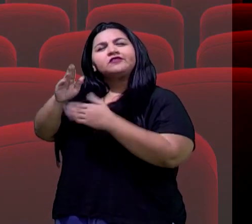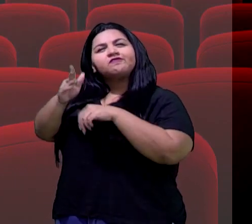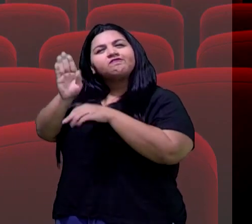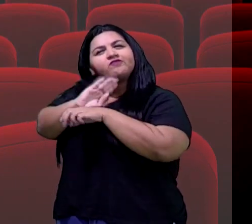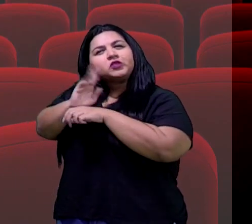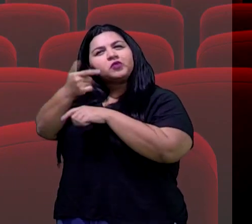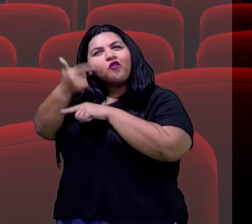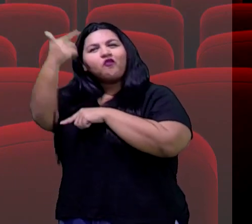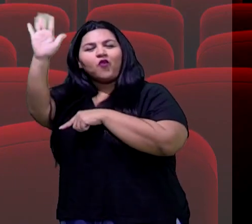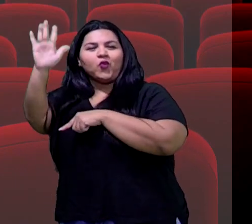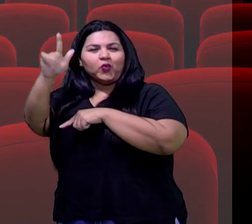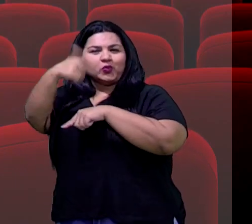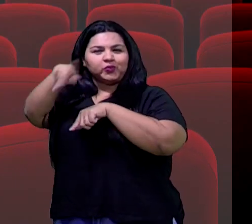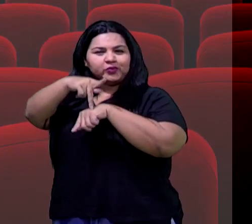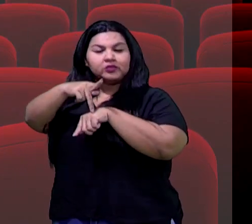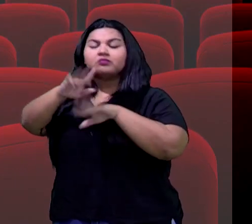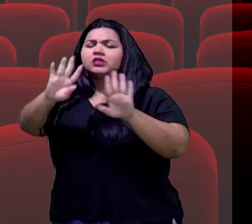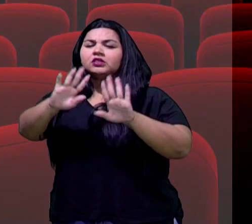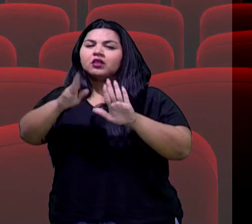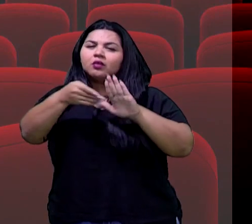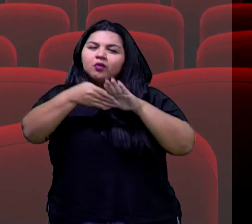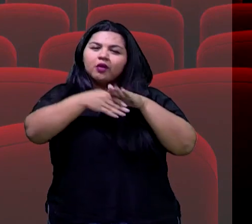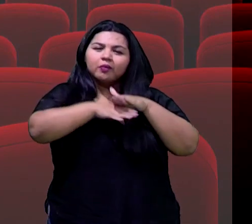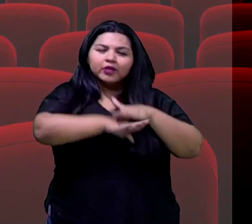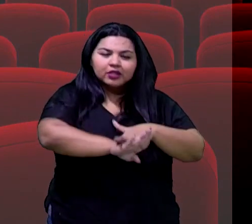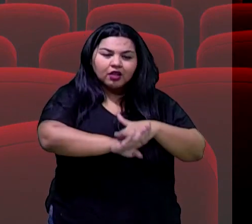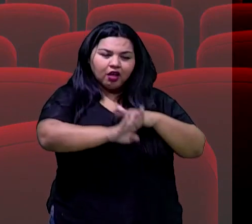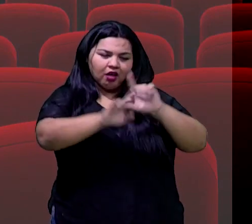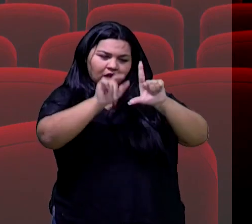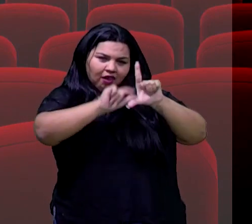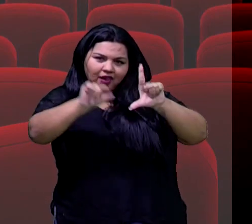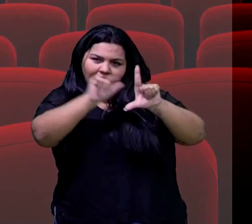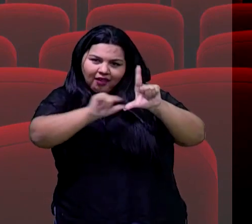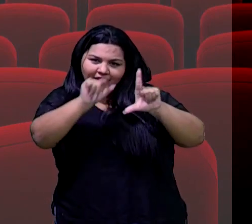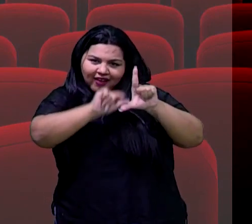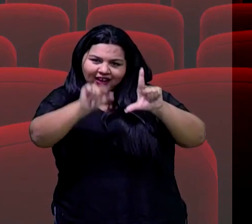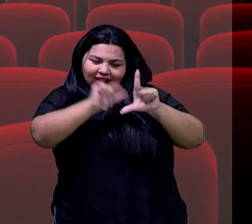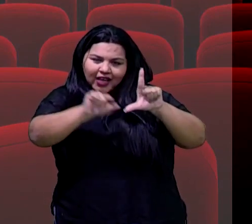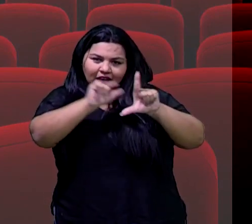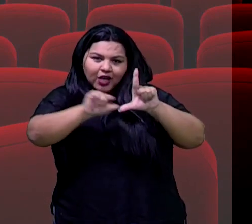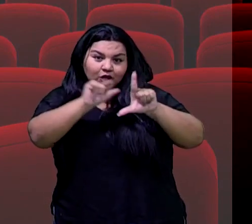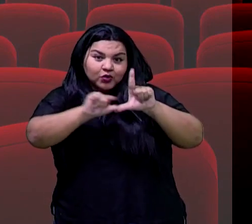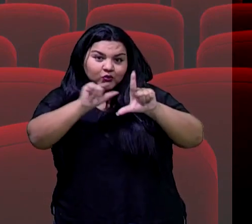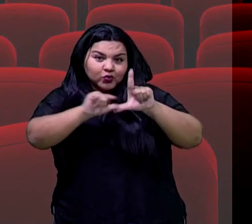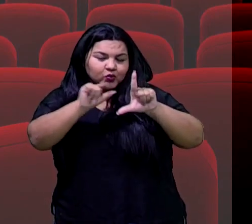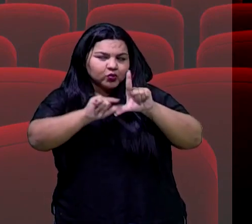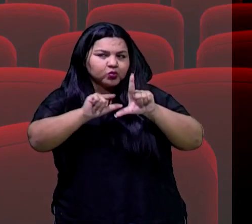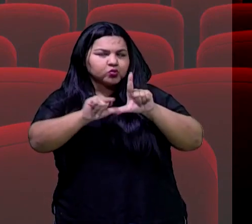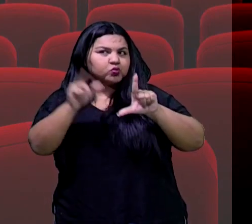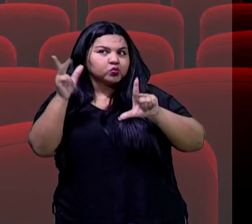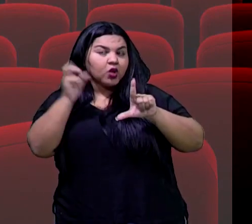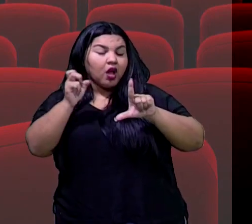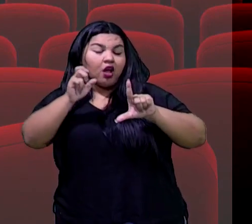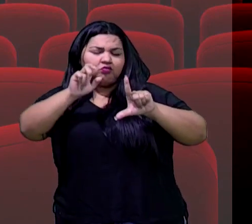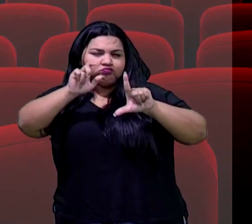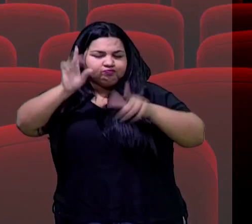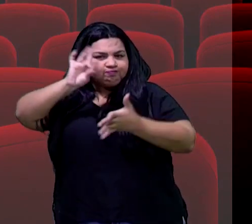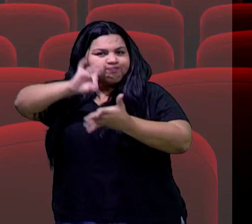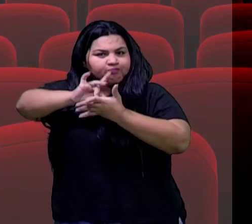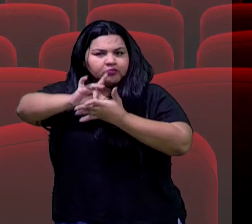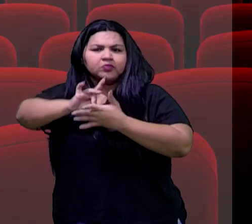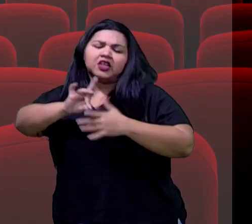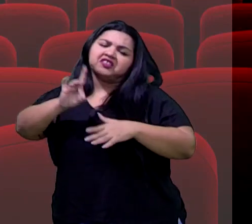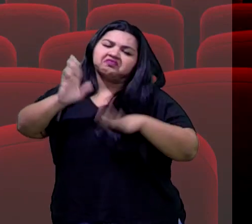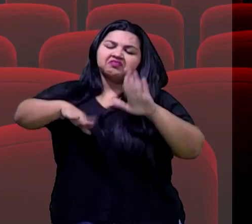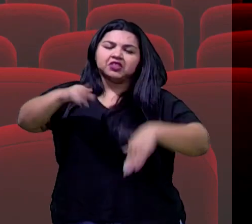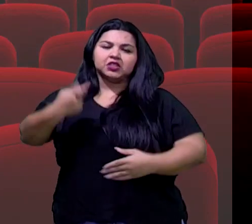a assistir os filmes legendados, né? Ou seja, com o áudio original da sua produção, que às vezes é em língua